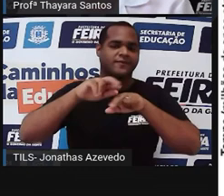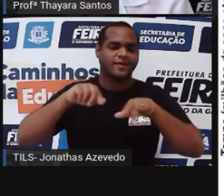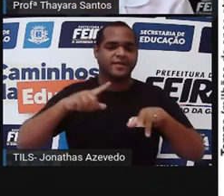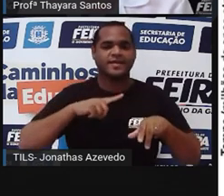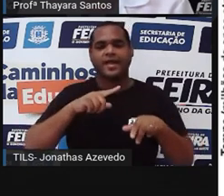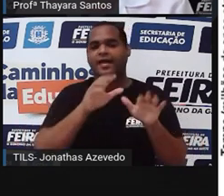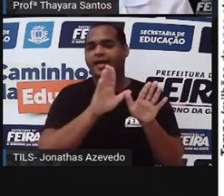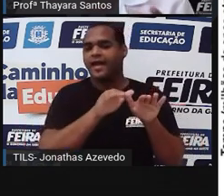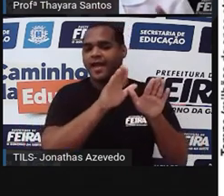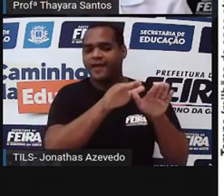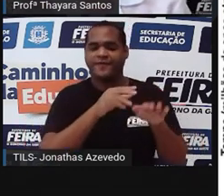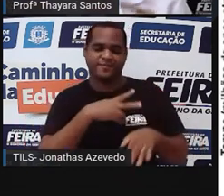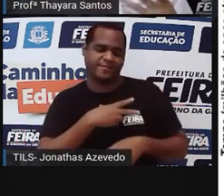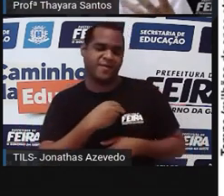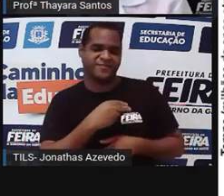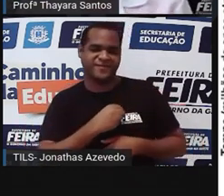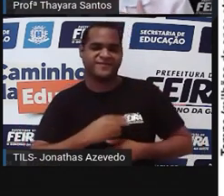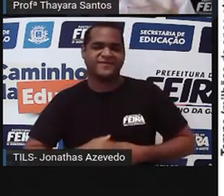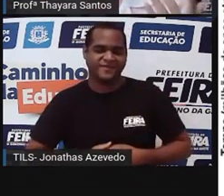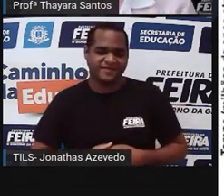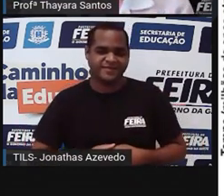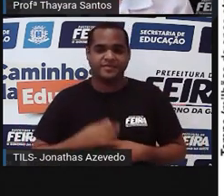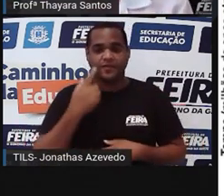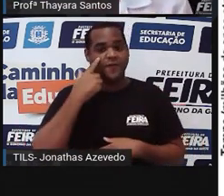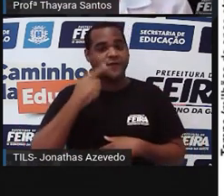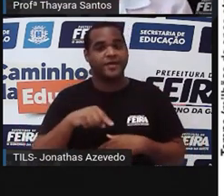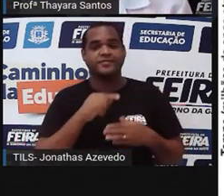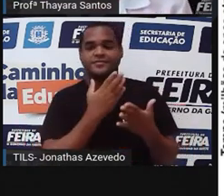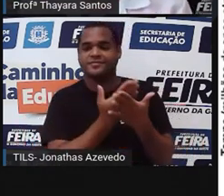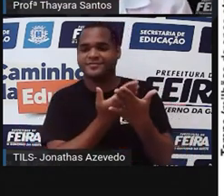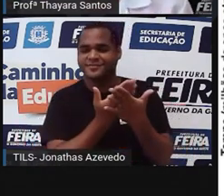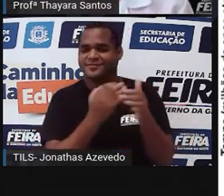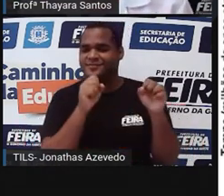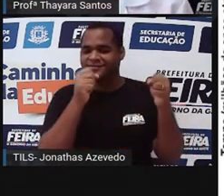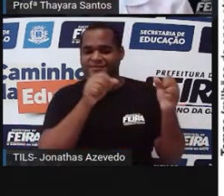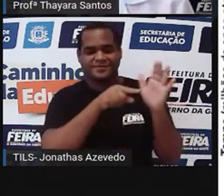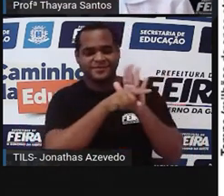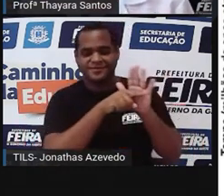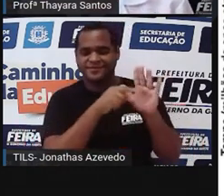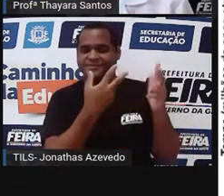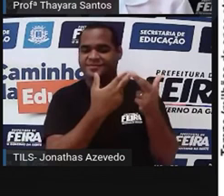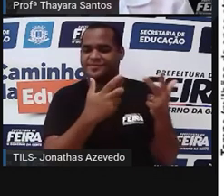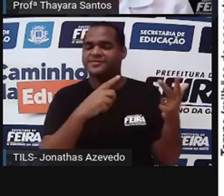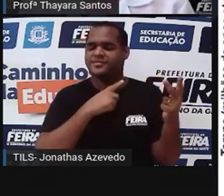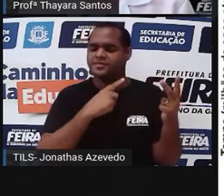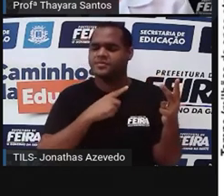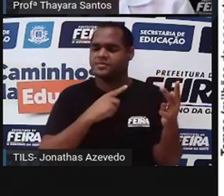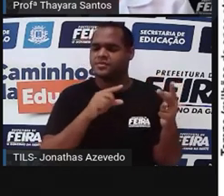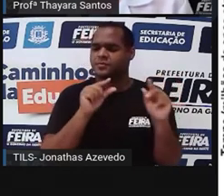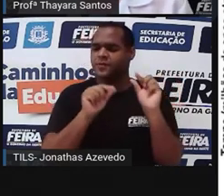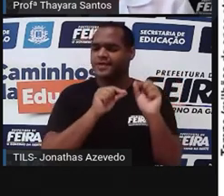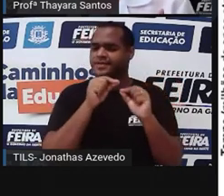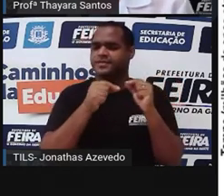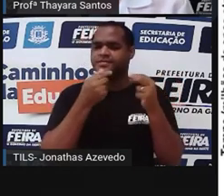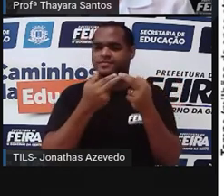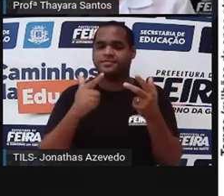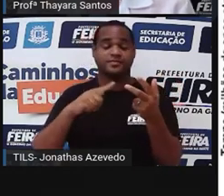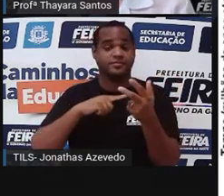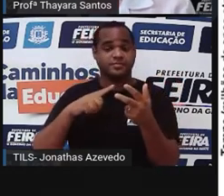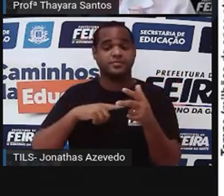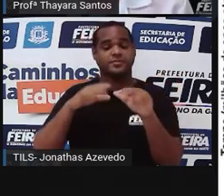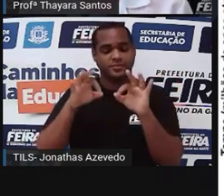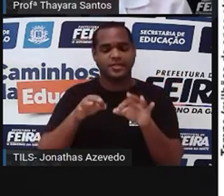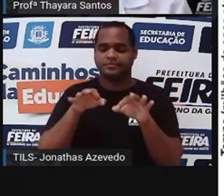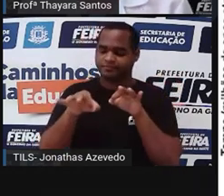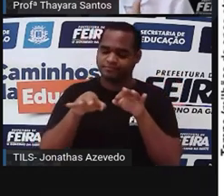aves e os mamíferos. Então, de acordo com os estudos de muitos pesquisadores, teria sido exatamente essa a ordem